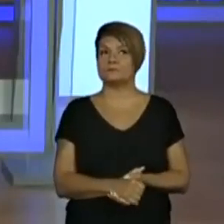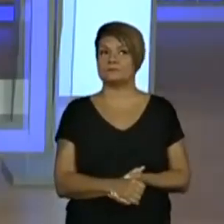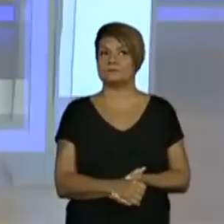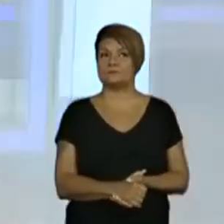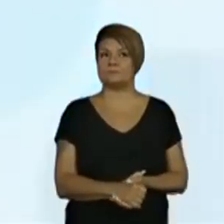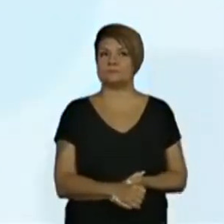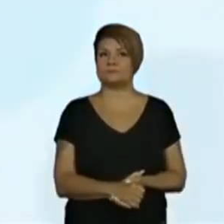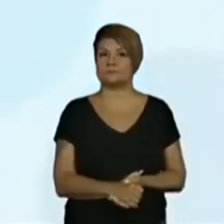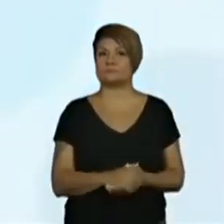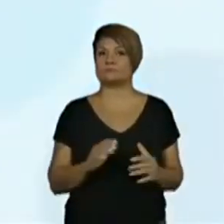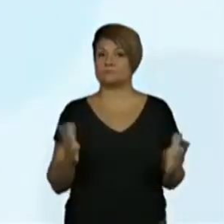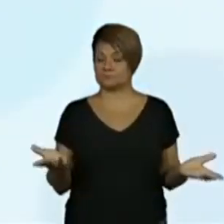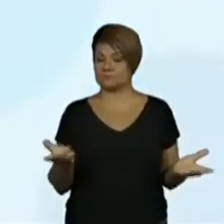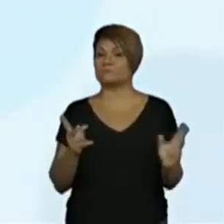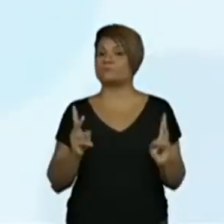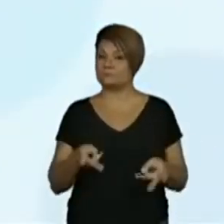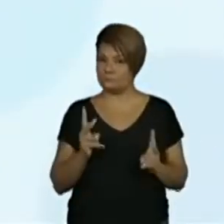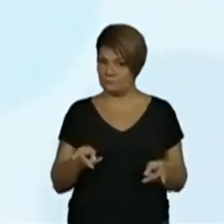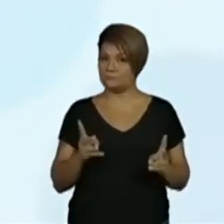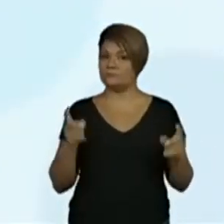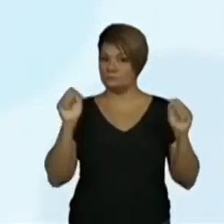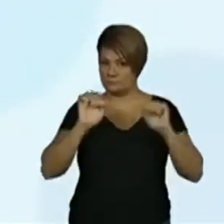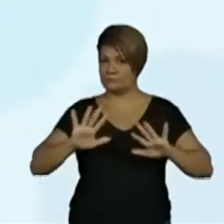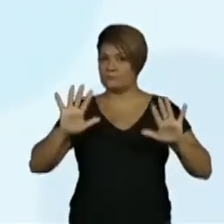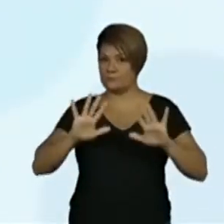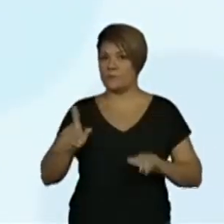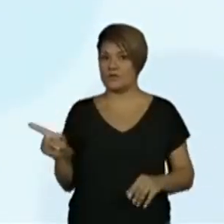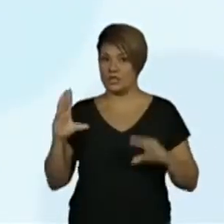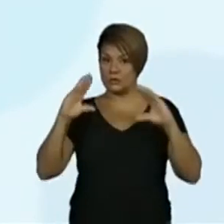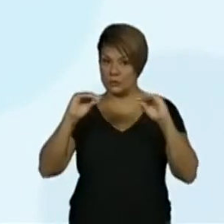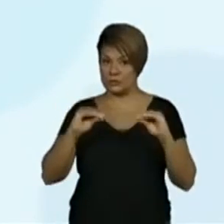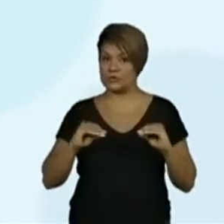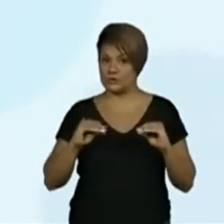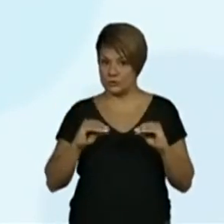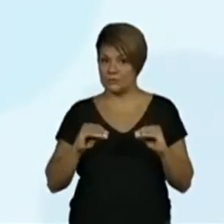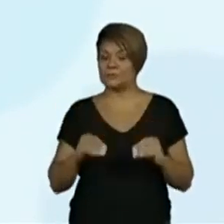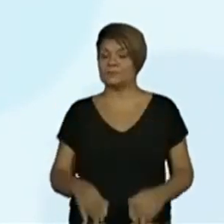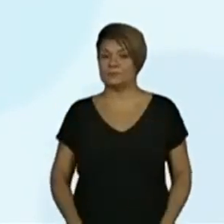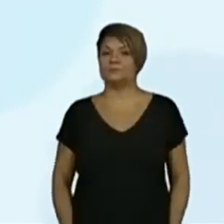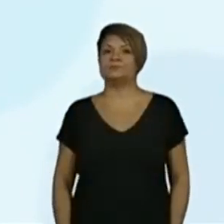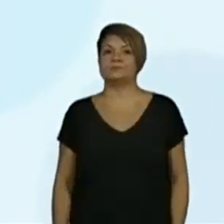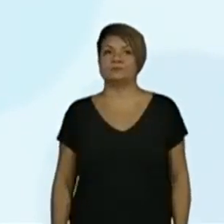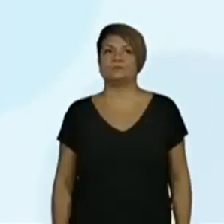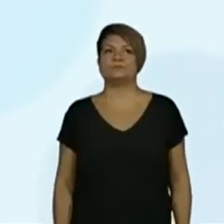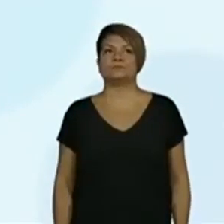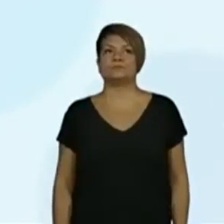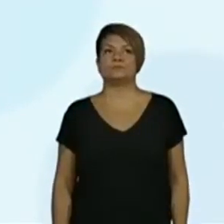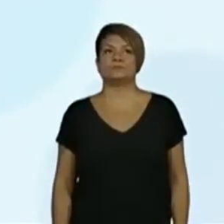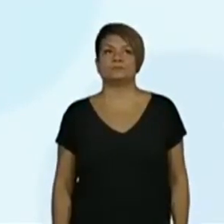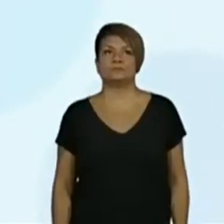só. Ainda continuamos numa imagem à noite. A gente precisa fechar a história.